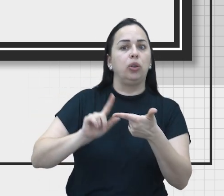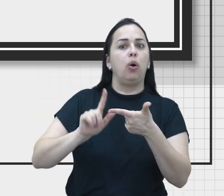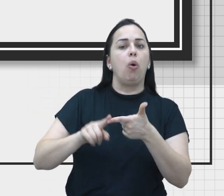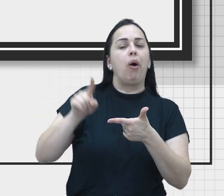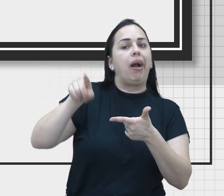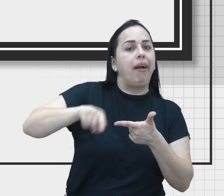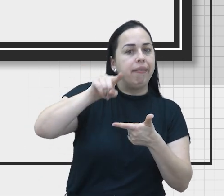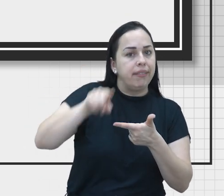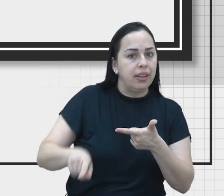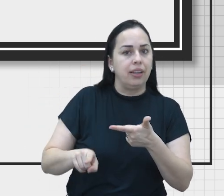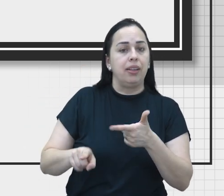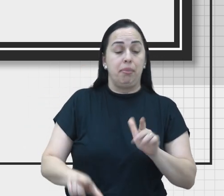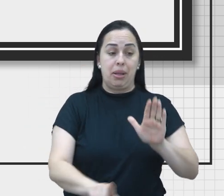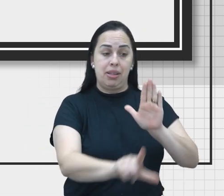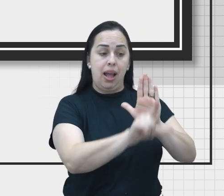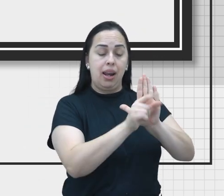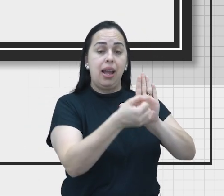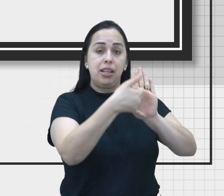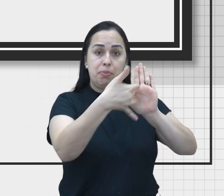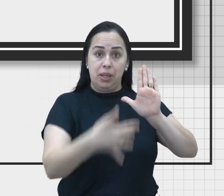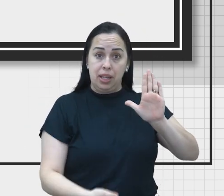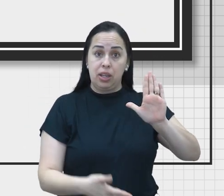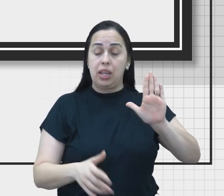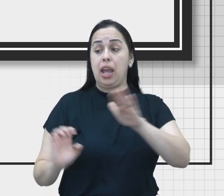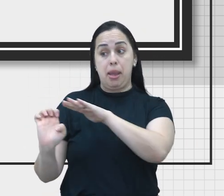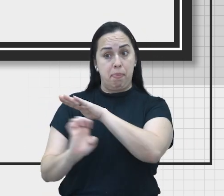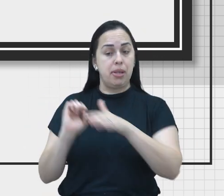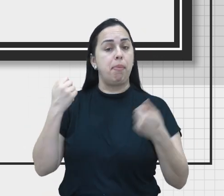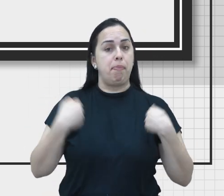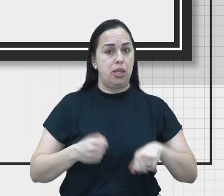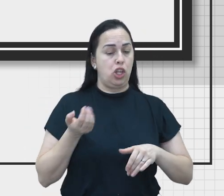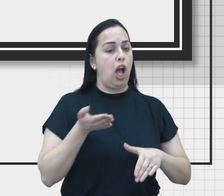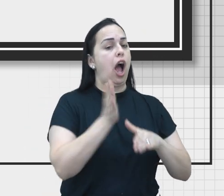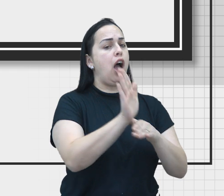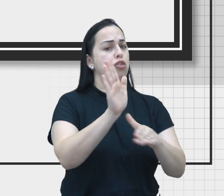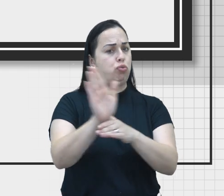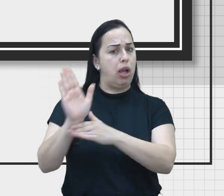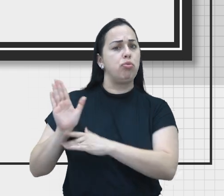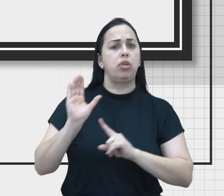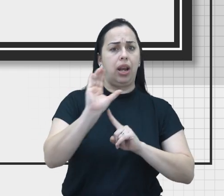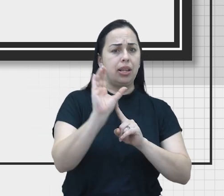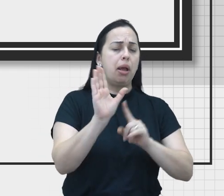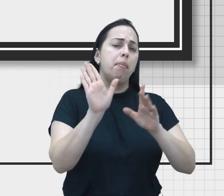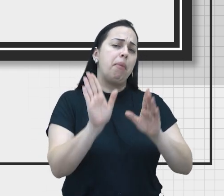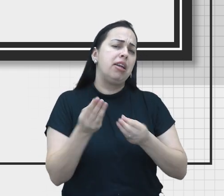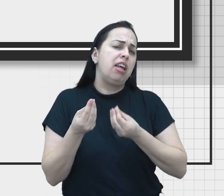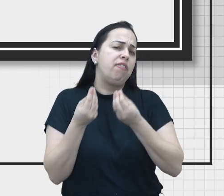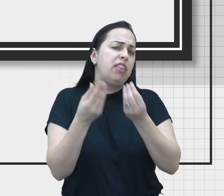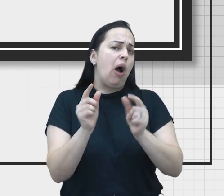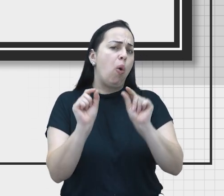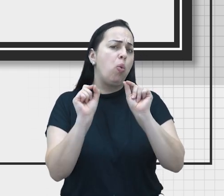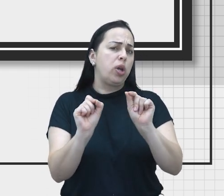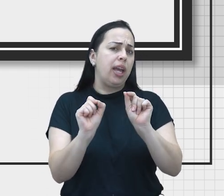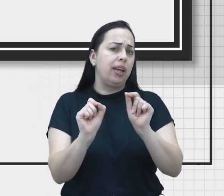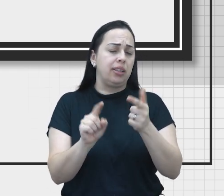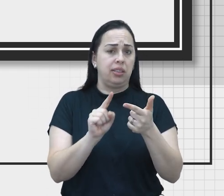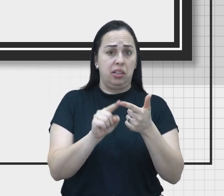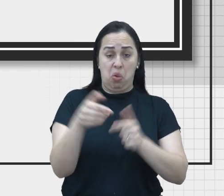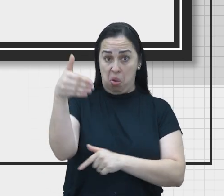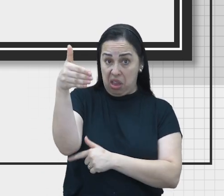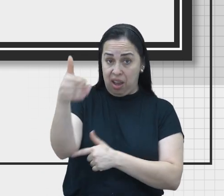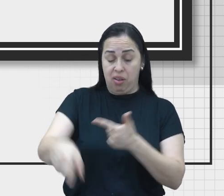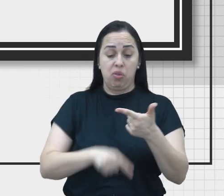de voos. A legislação garante assistência aos consumidores. Mas o que deve ser oferecido aos clientes?